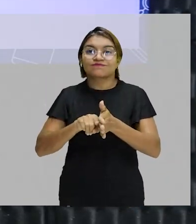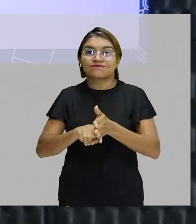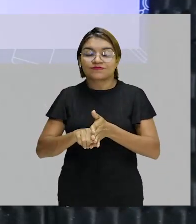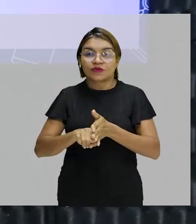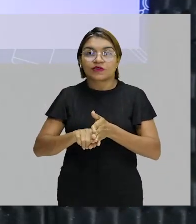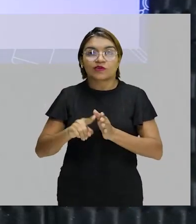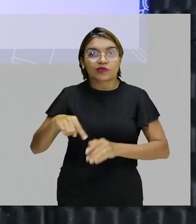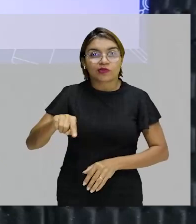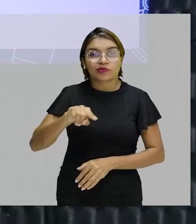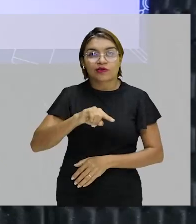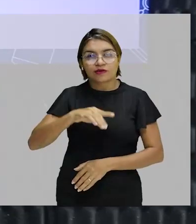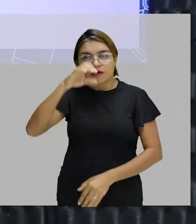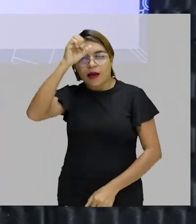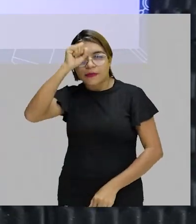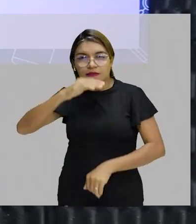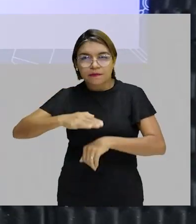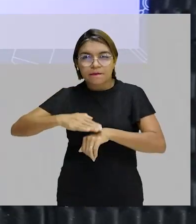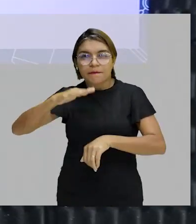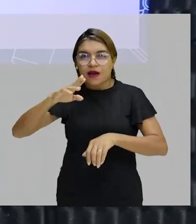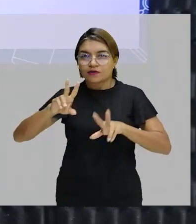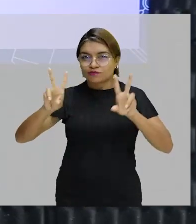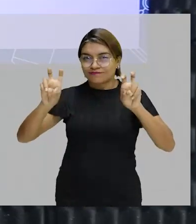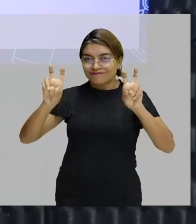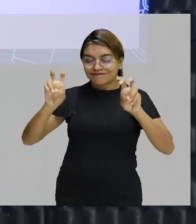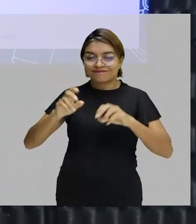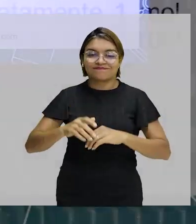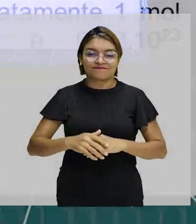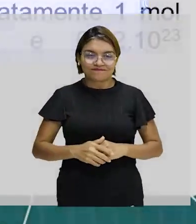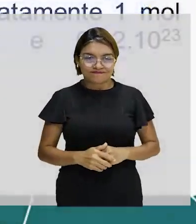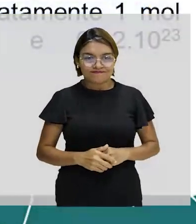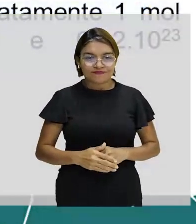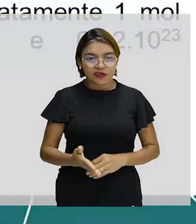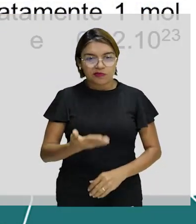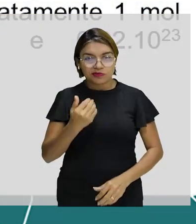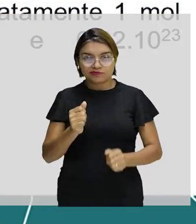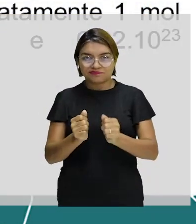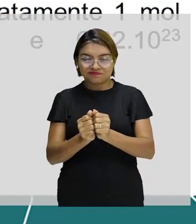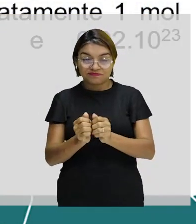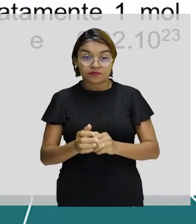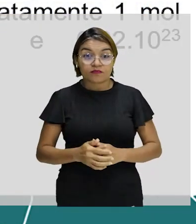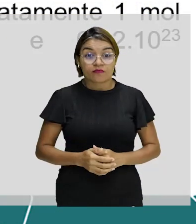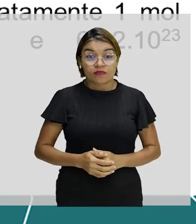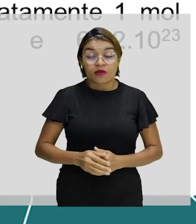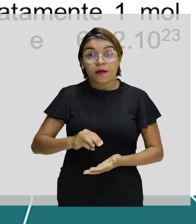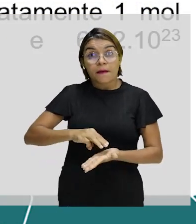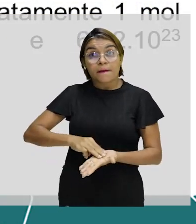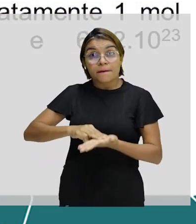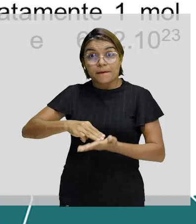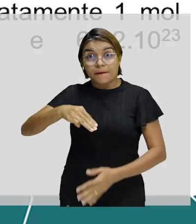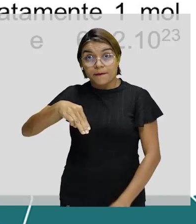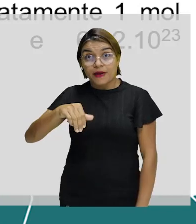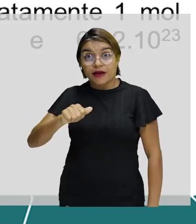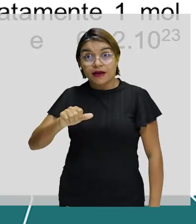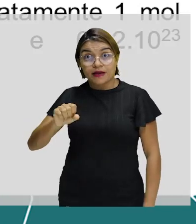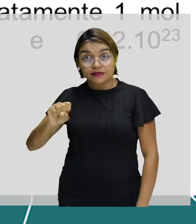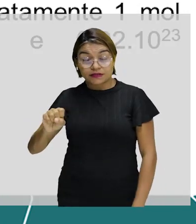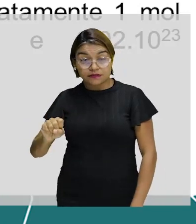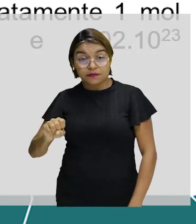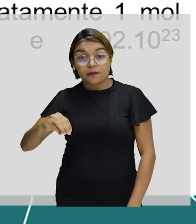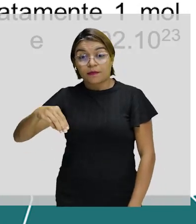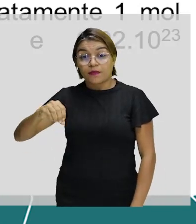fixar esse tema, tudo bem? Então vamos lá. Massa molar. Bom, nós já